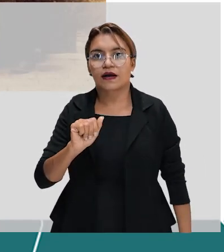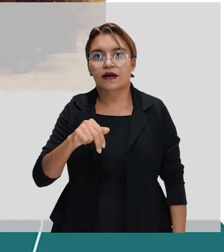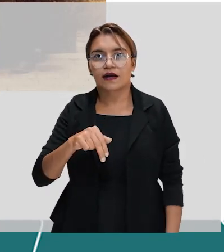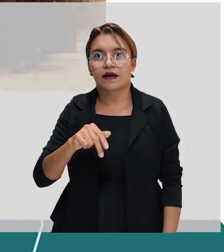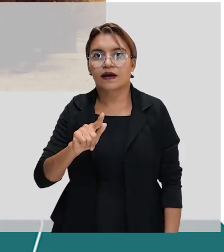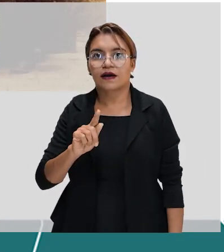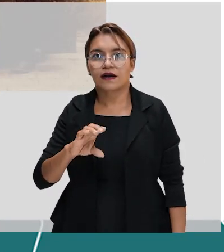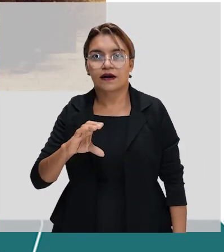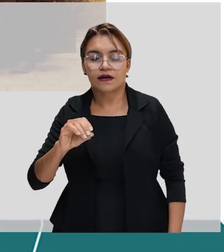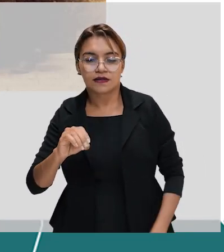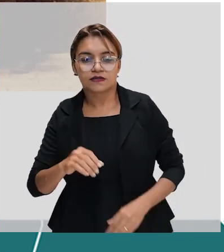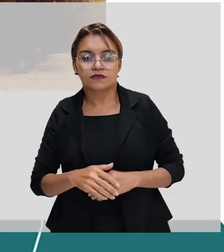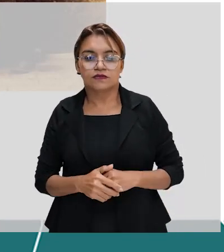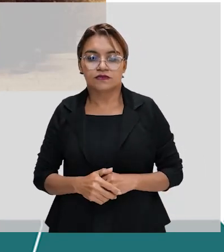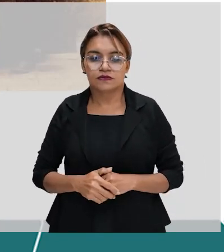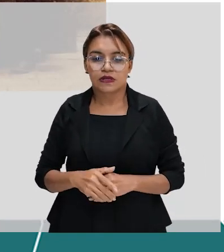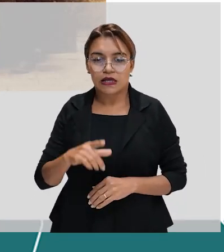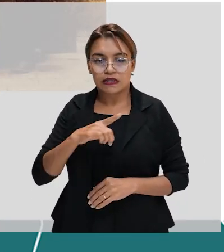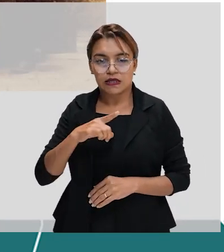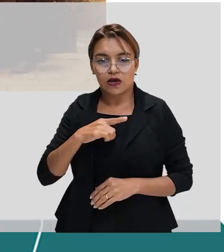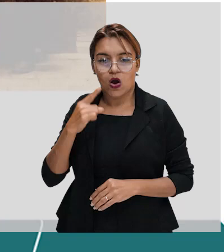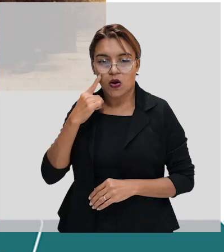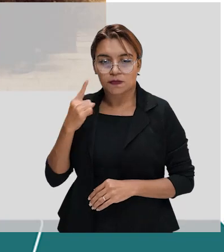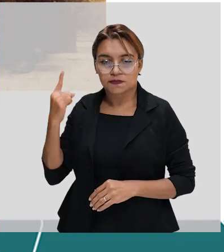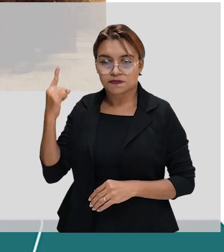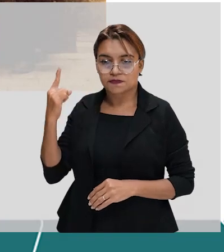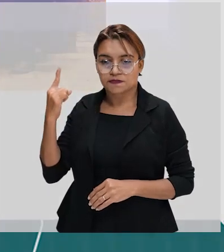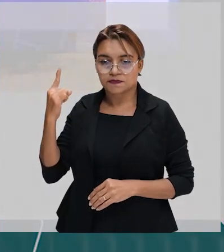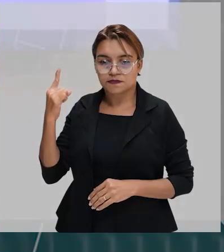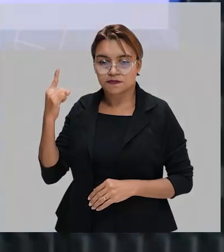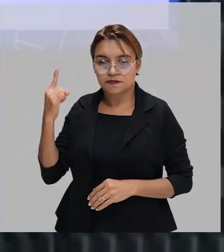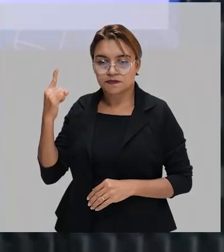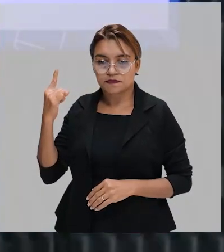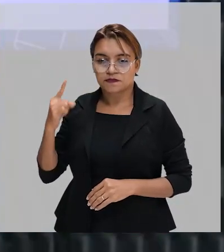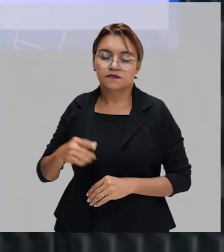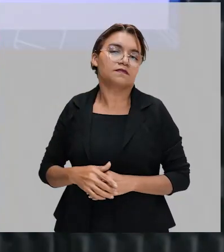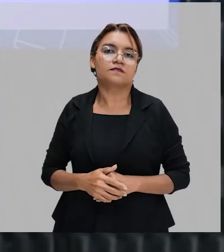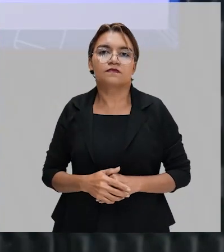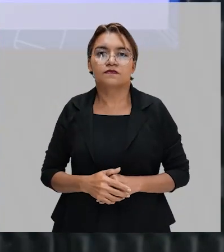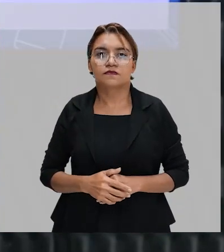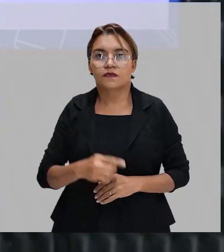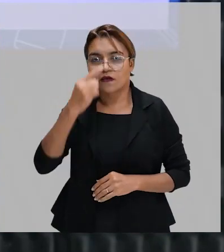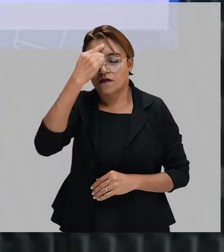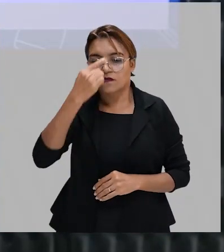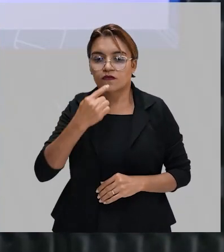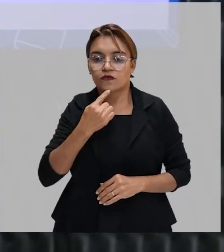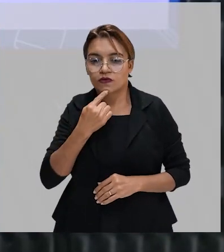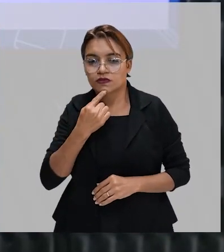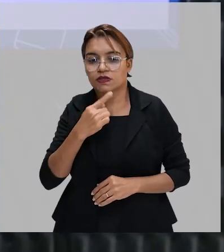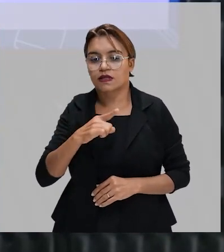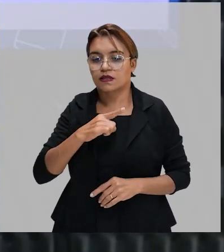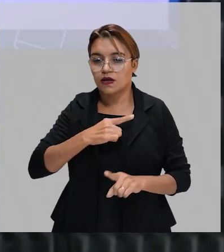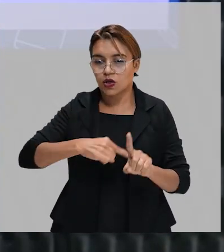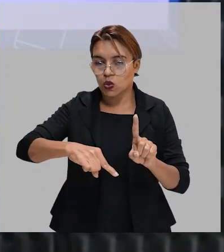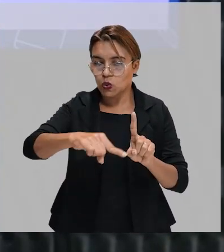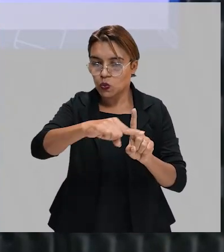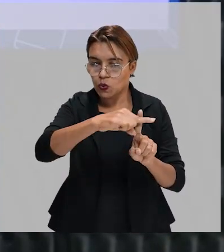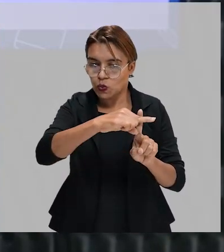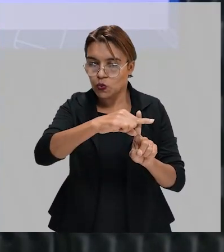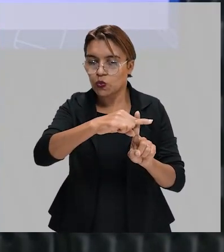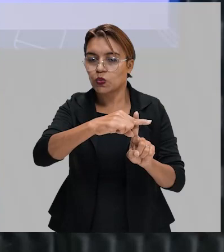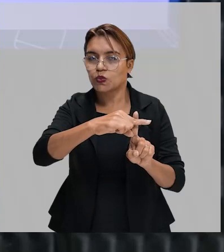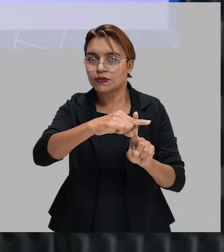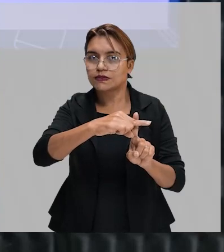de Lampião e Maria Bonita? A gente tem aqui outra figura, que a gente tem a figura da cruz, né?